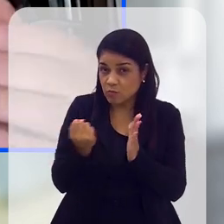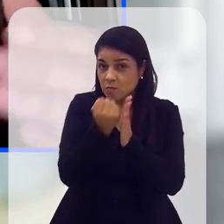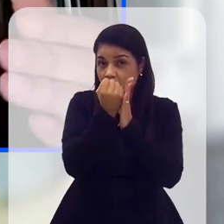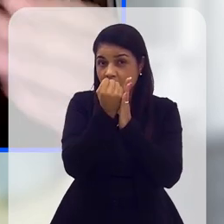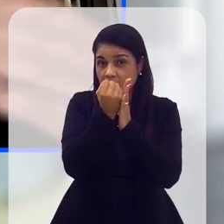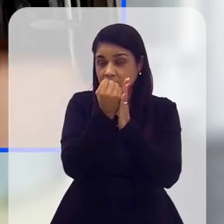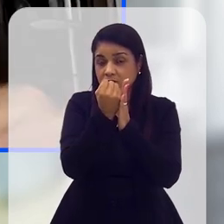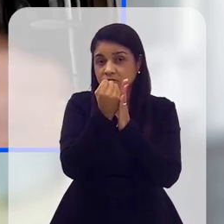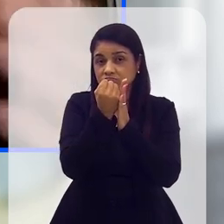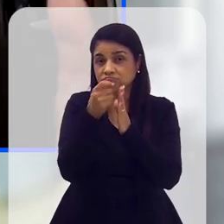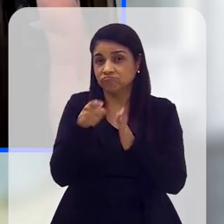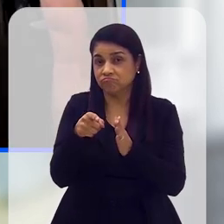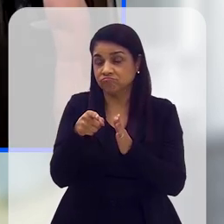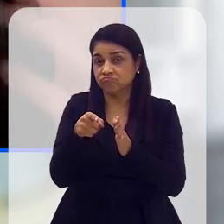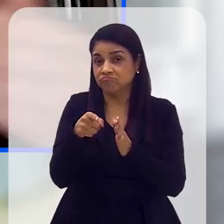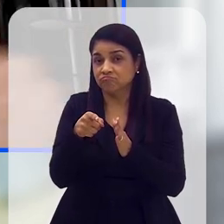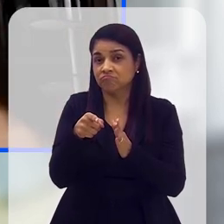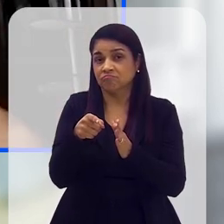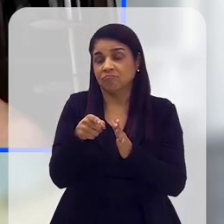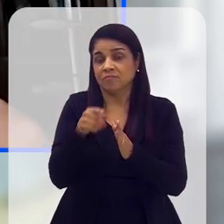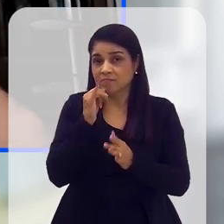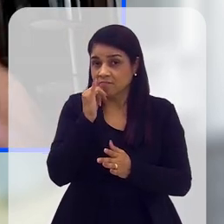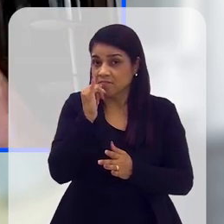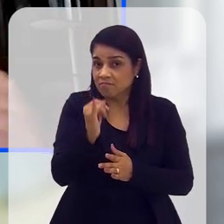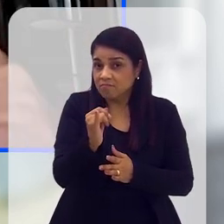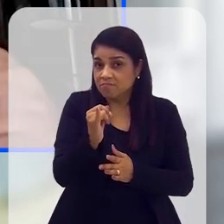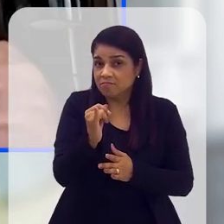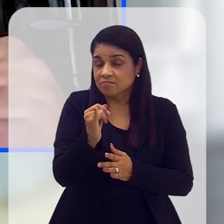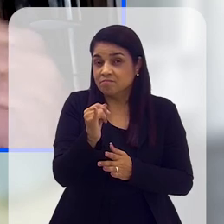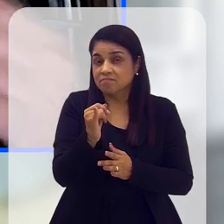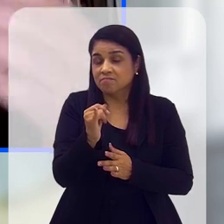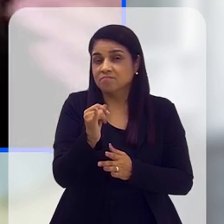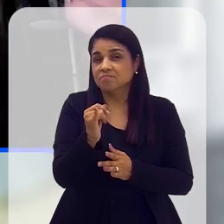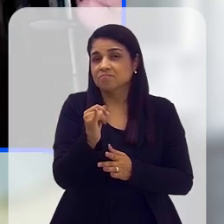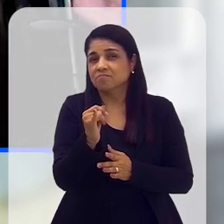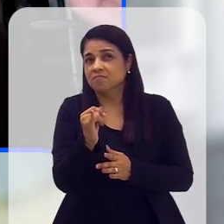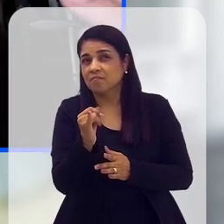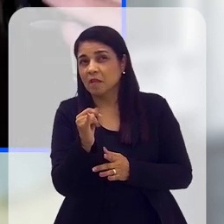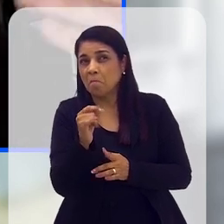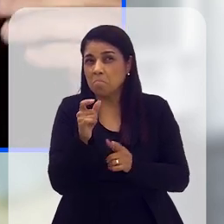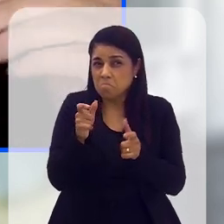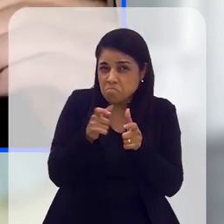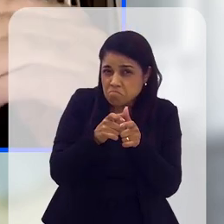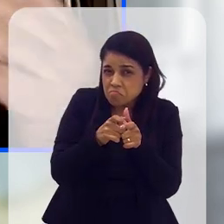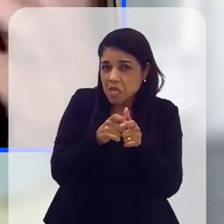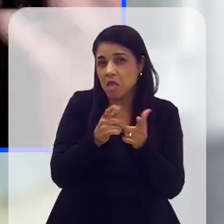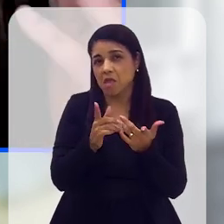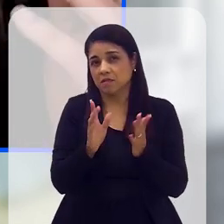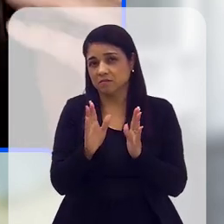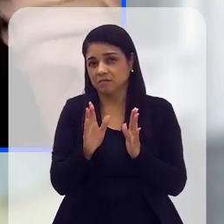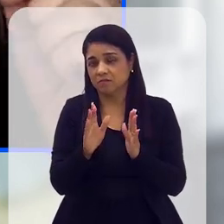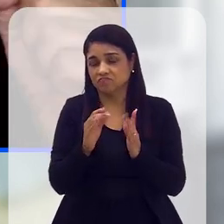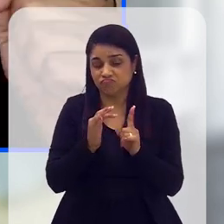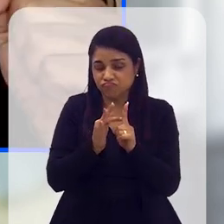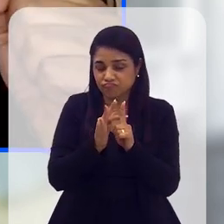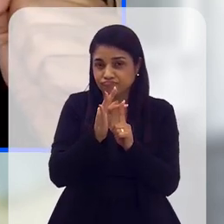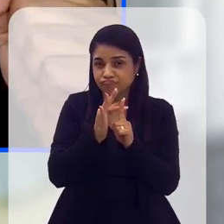os impactos que são exatamente suscitados por esse nível ainda relativamente pequeno,